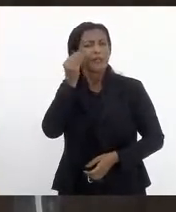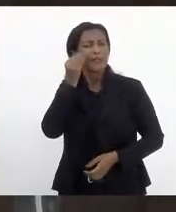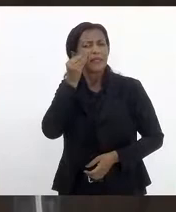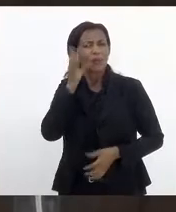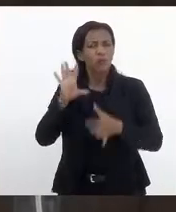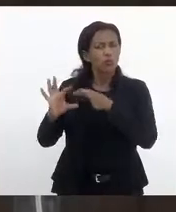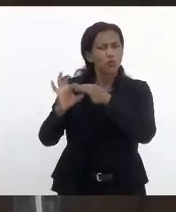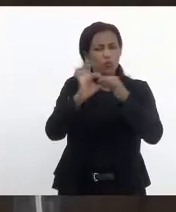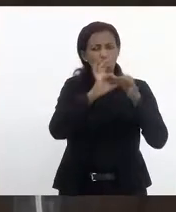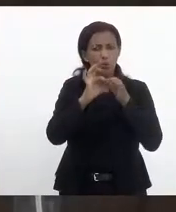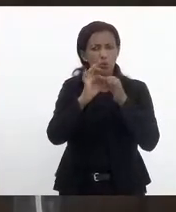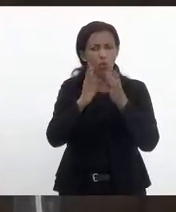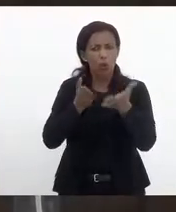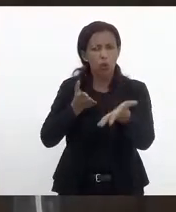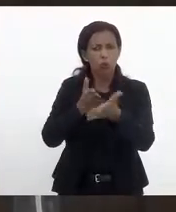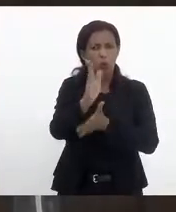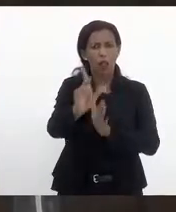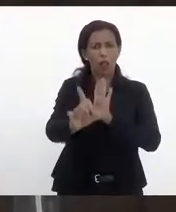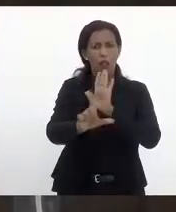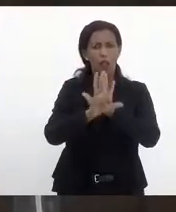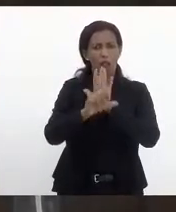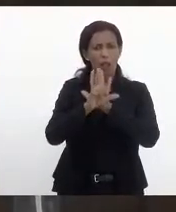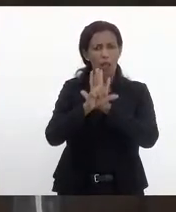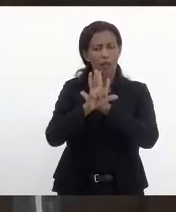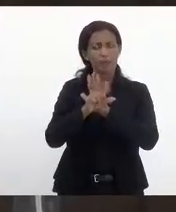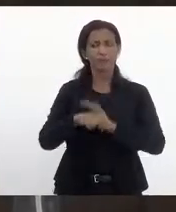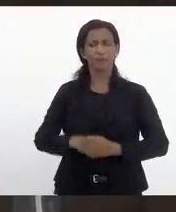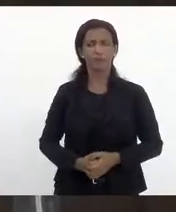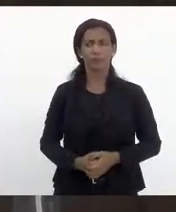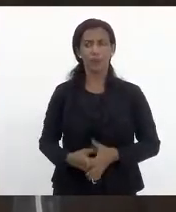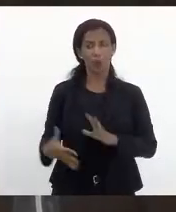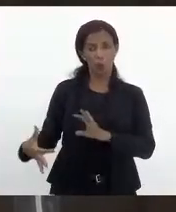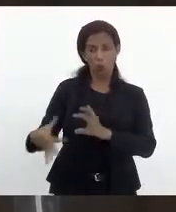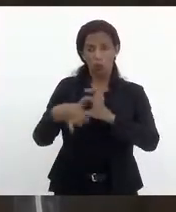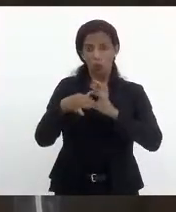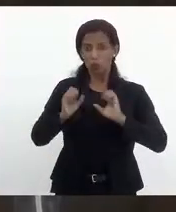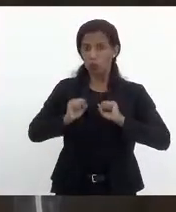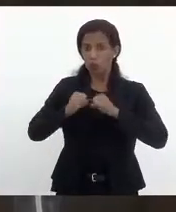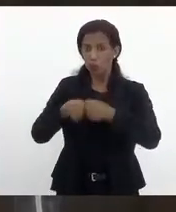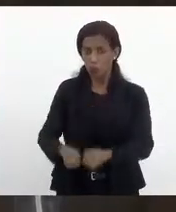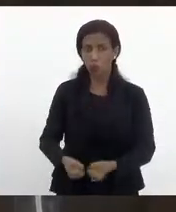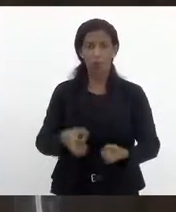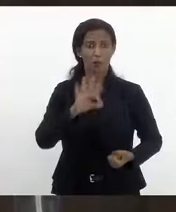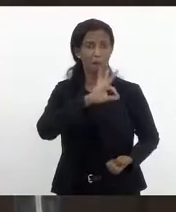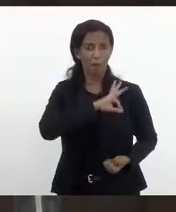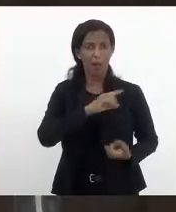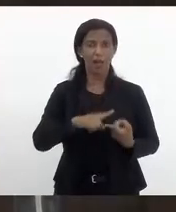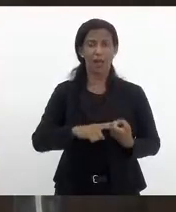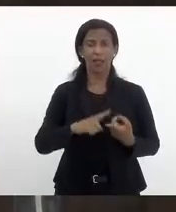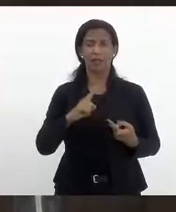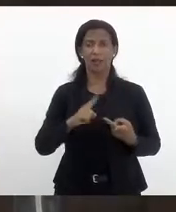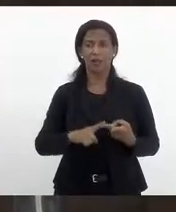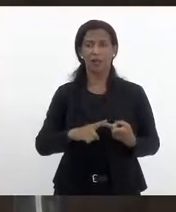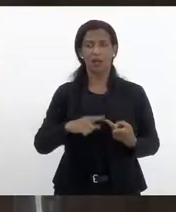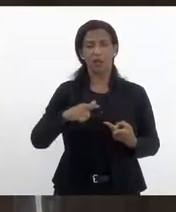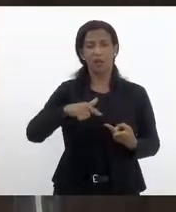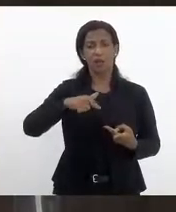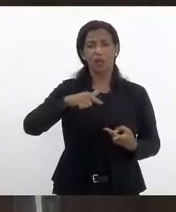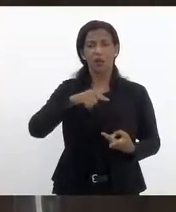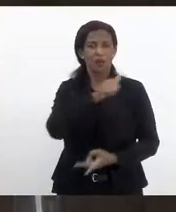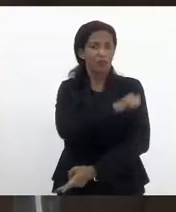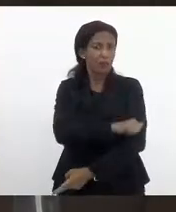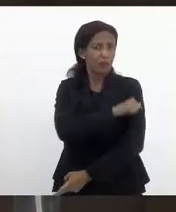aprovação da lei autorizativa do CFSD 2014, uma união de esforço, deputado Luiz Paulo, deputada Márcia, deputada